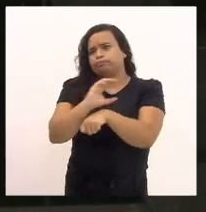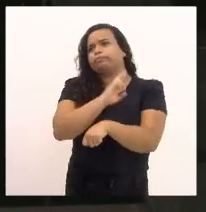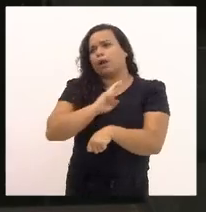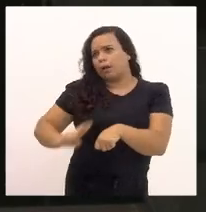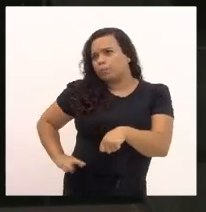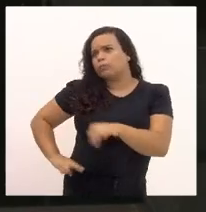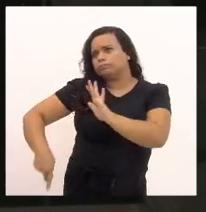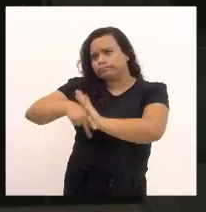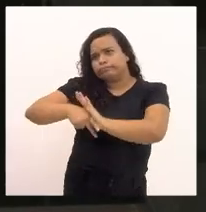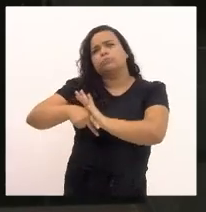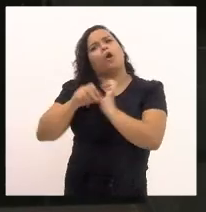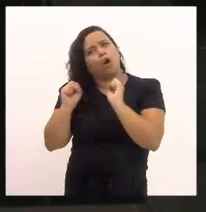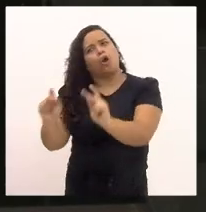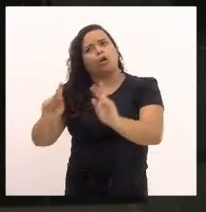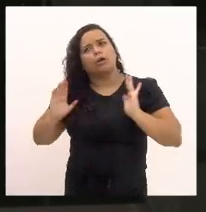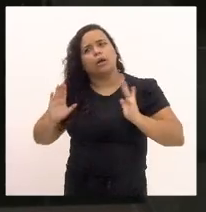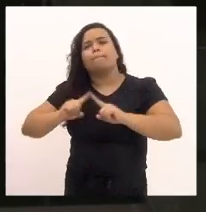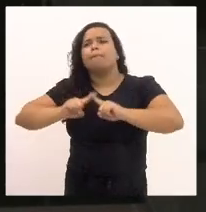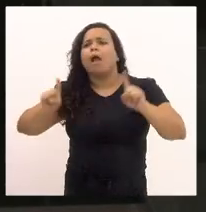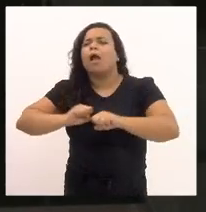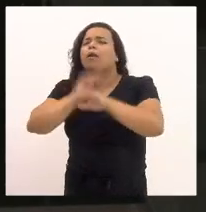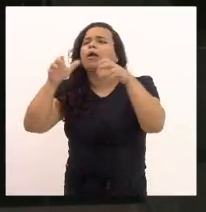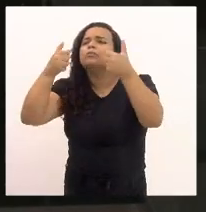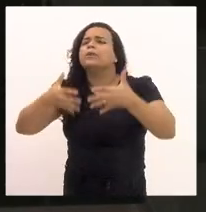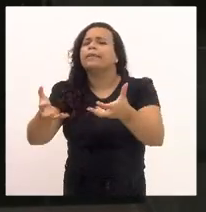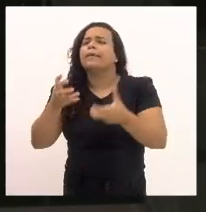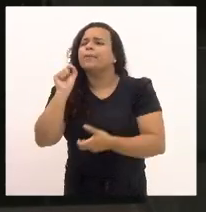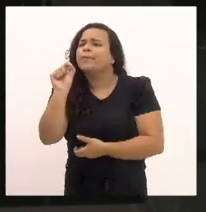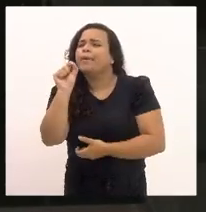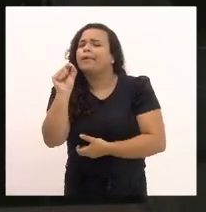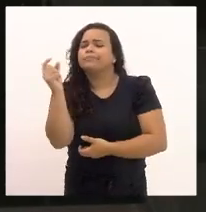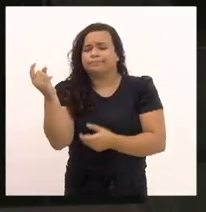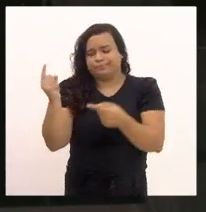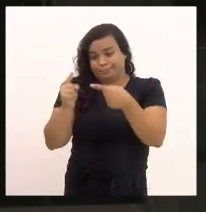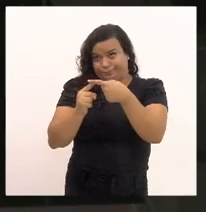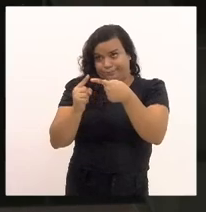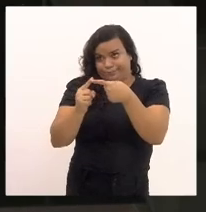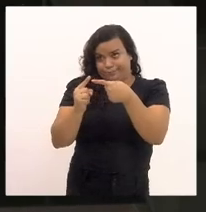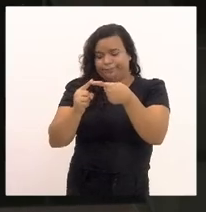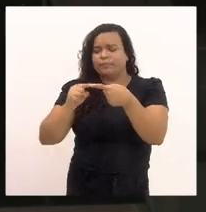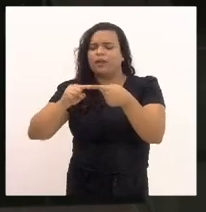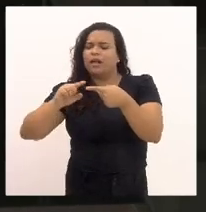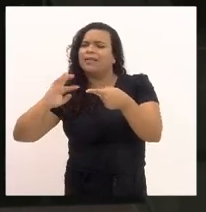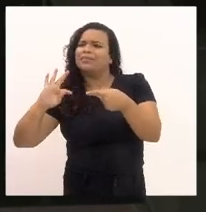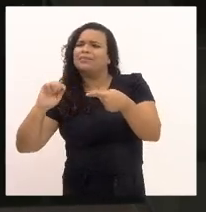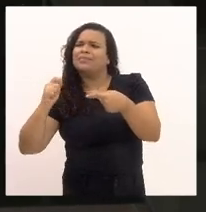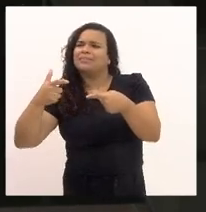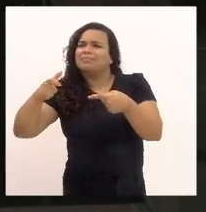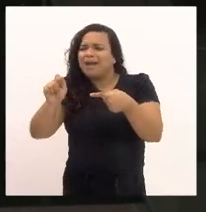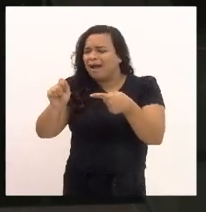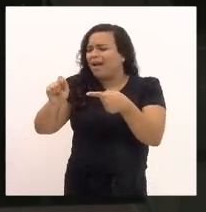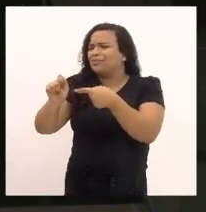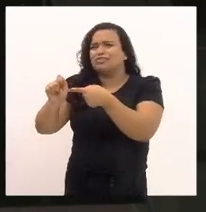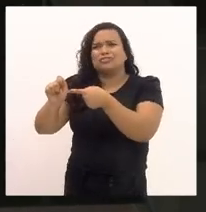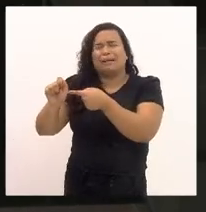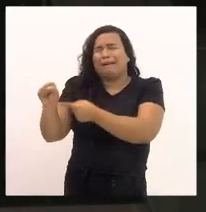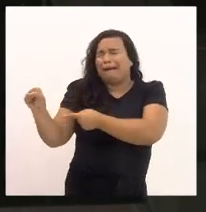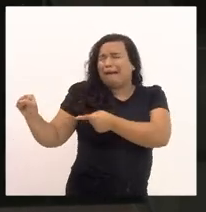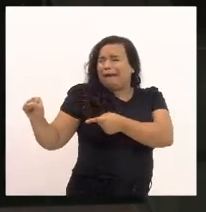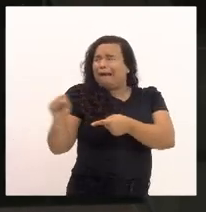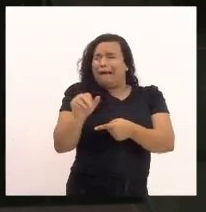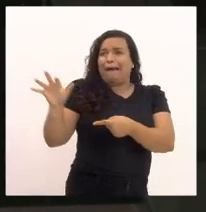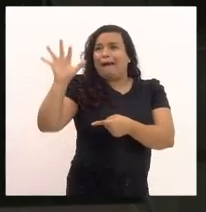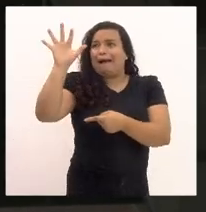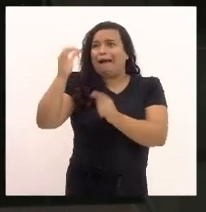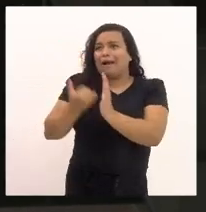ficar claro, um, como a nossa taxa era exorbitante,